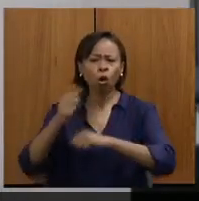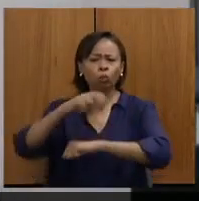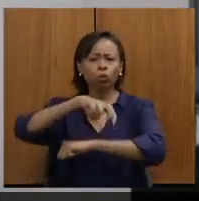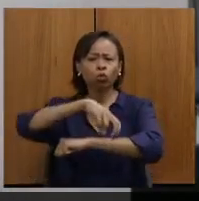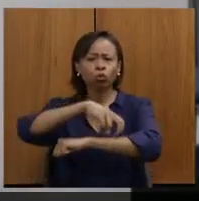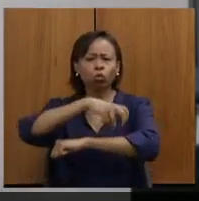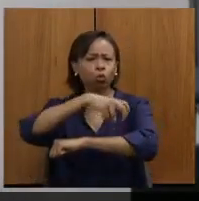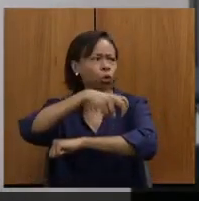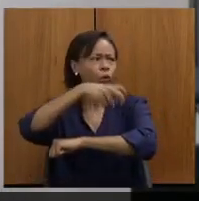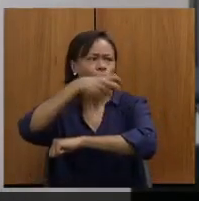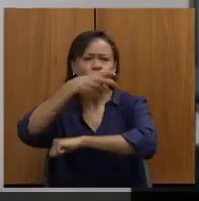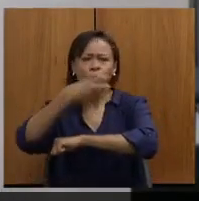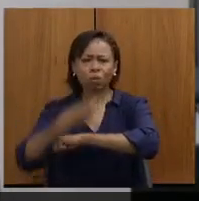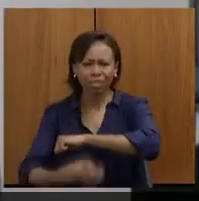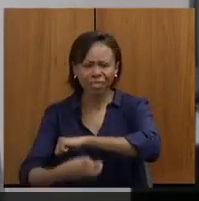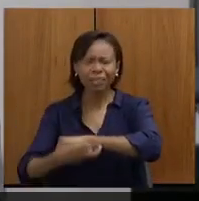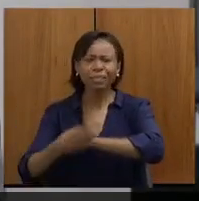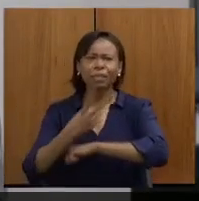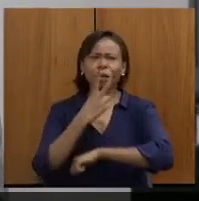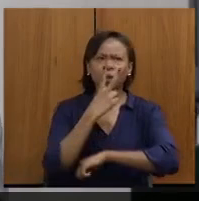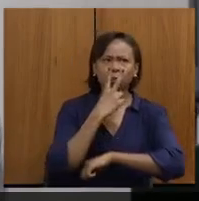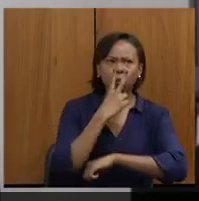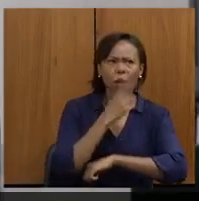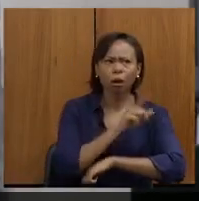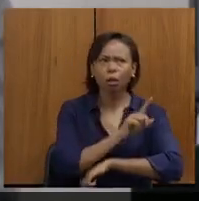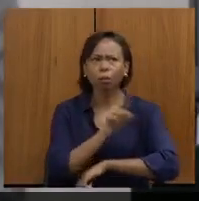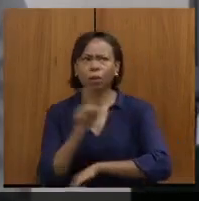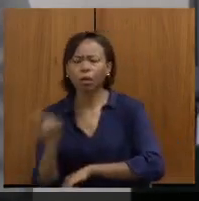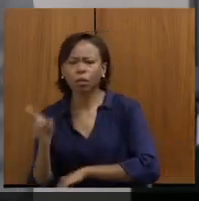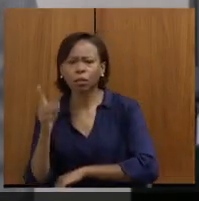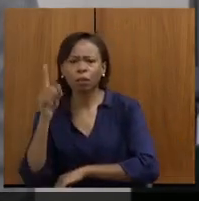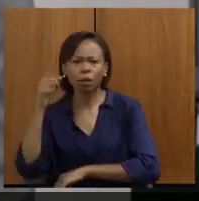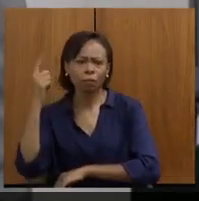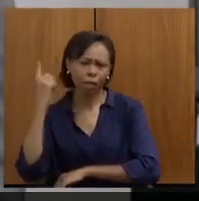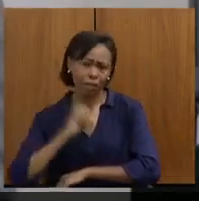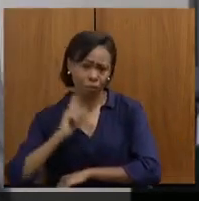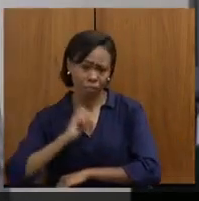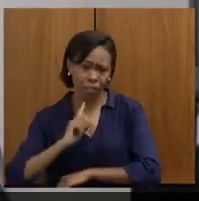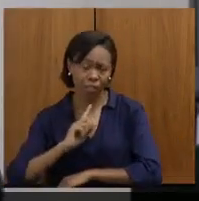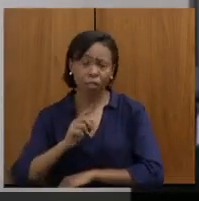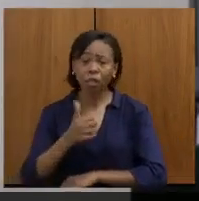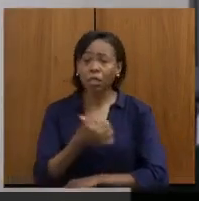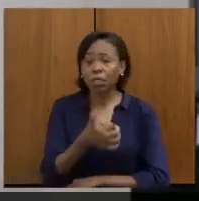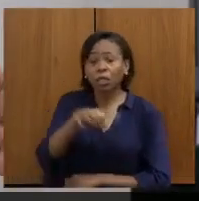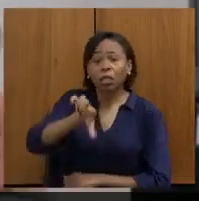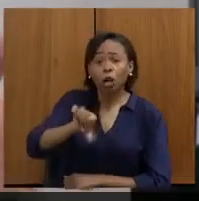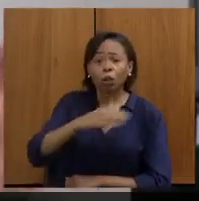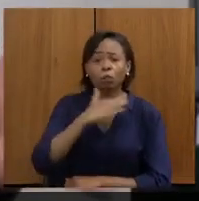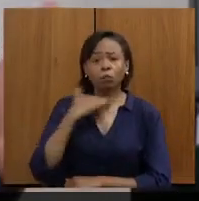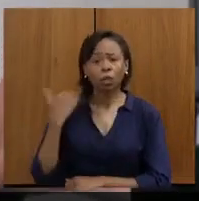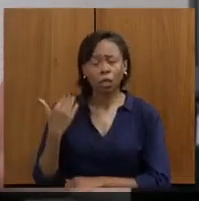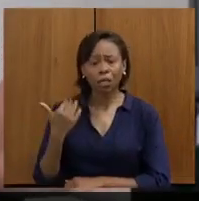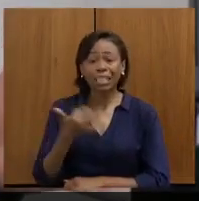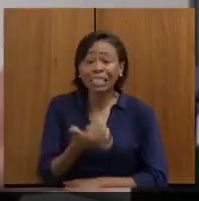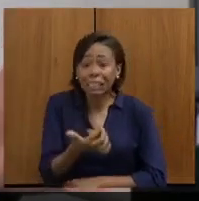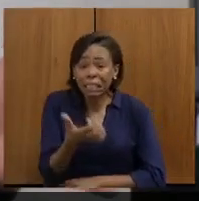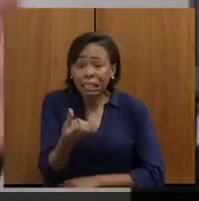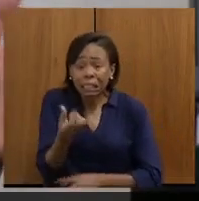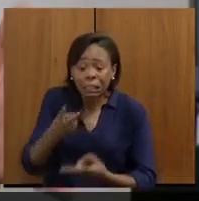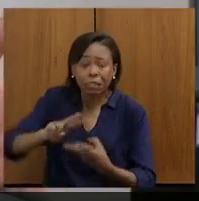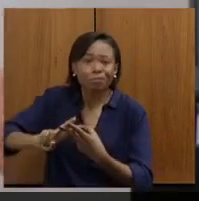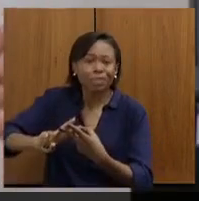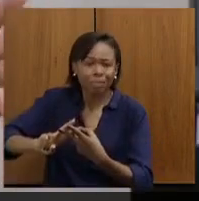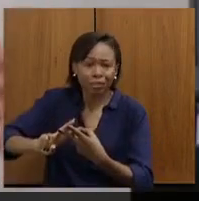linha férrea da Vitória-Minas, morreram 19 pessoas, 16 encarceradas. Então, quem desencarcera